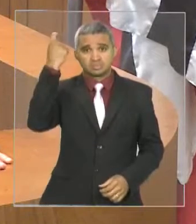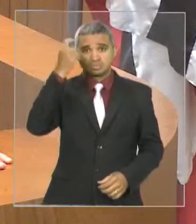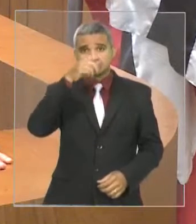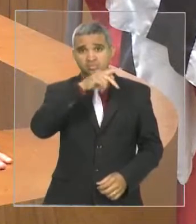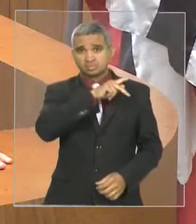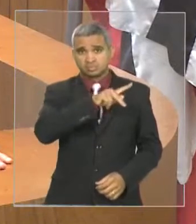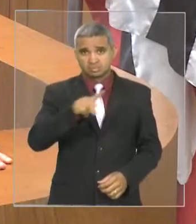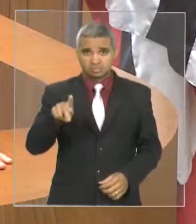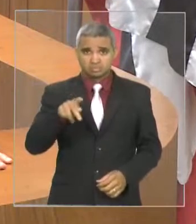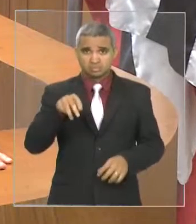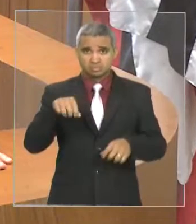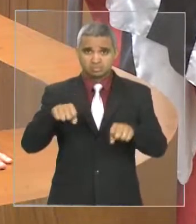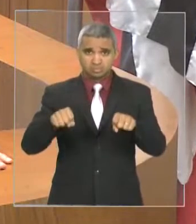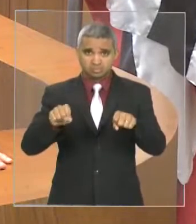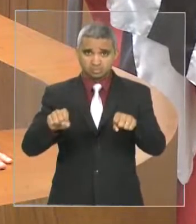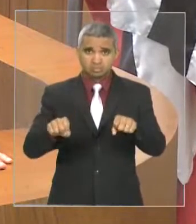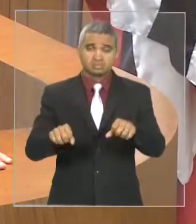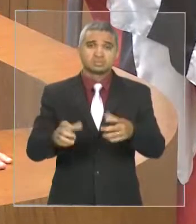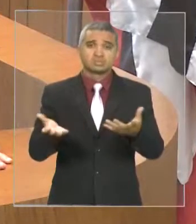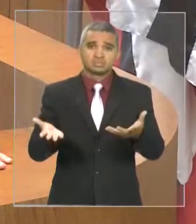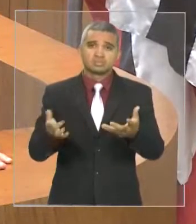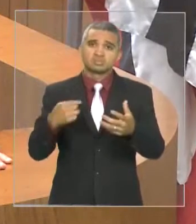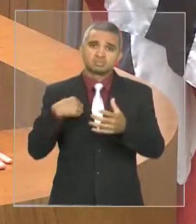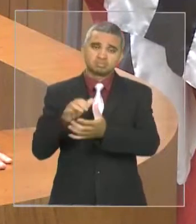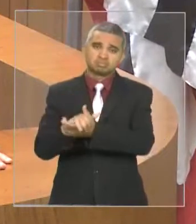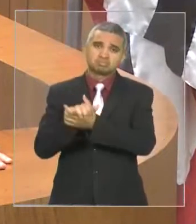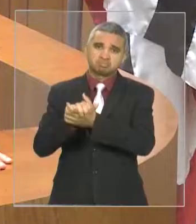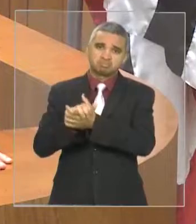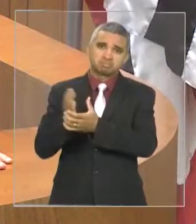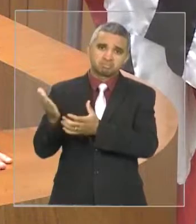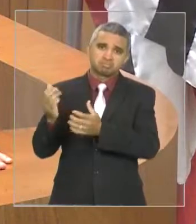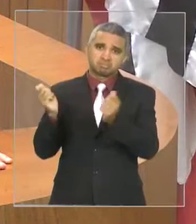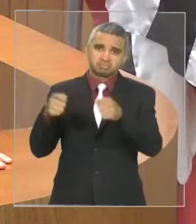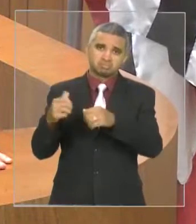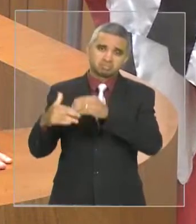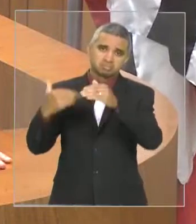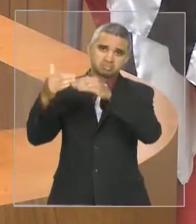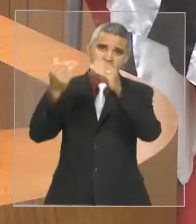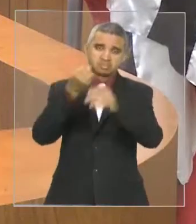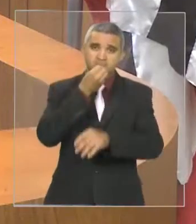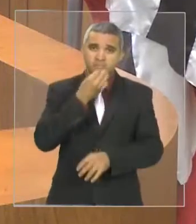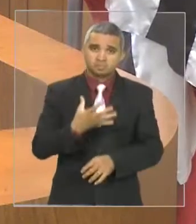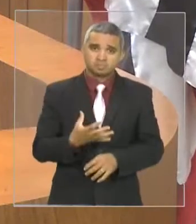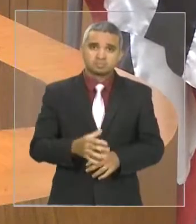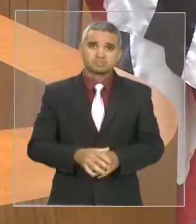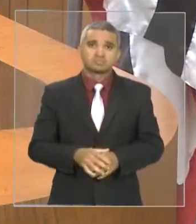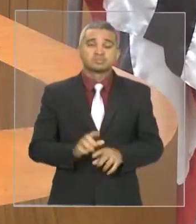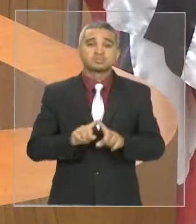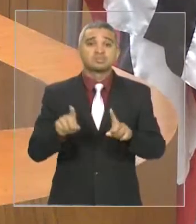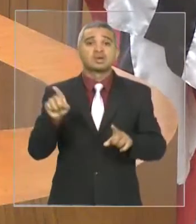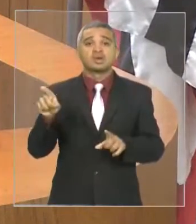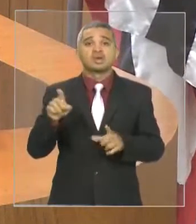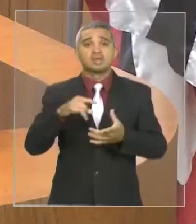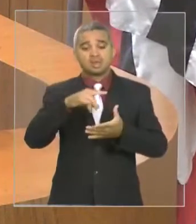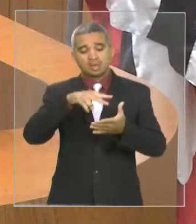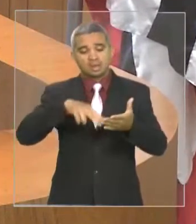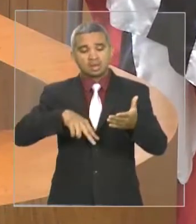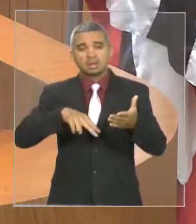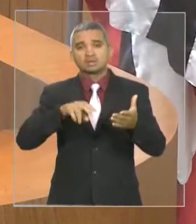contribuir para o sucesso do futebol maranhense, ele não se deu trabalho de ver uma súmula,